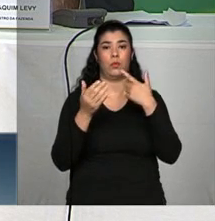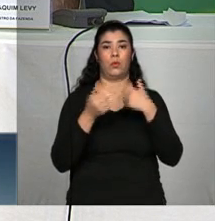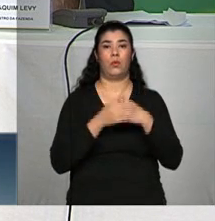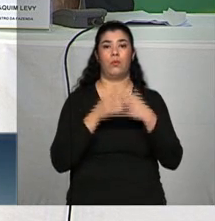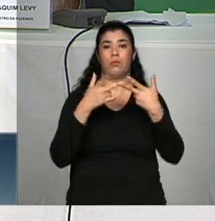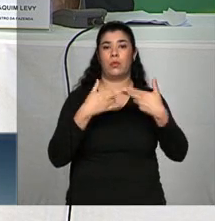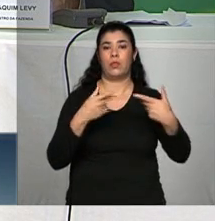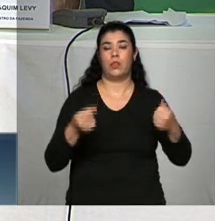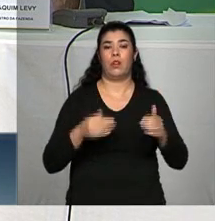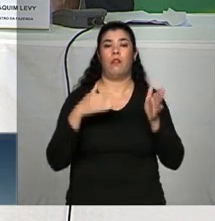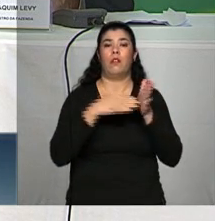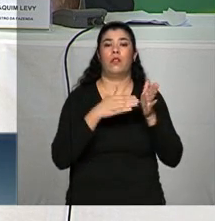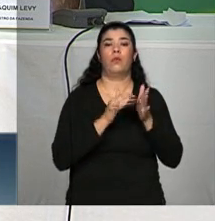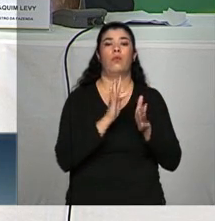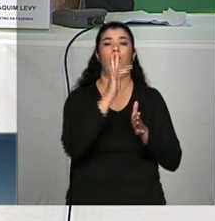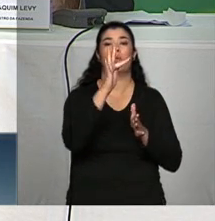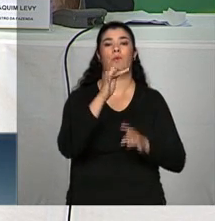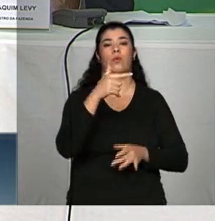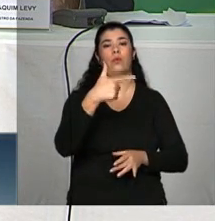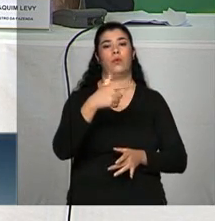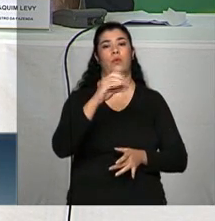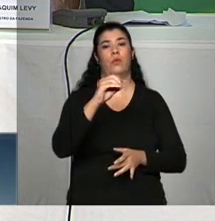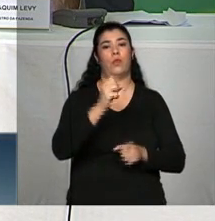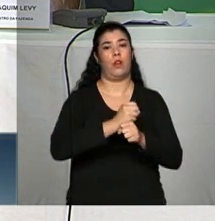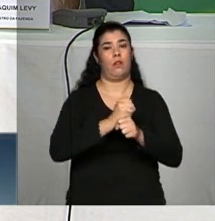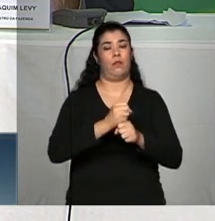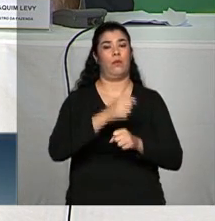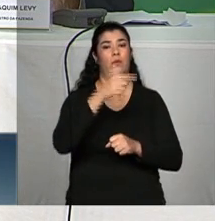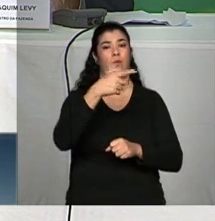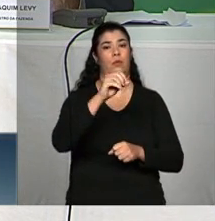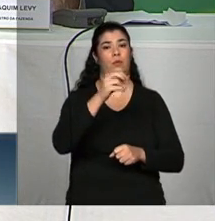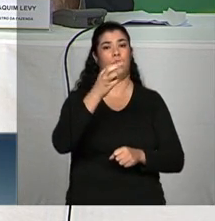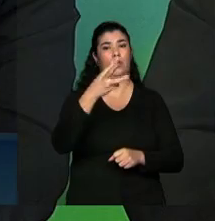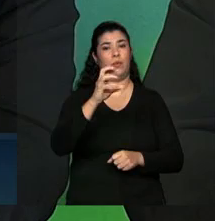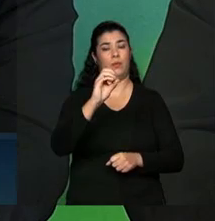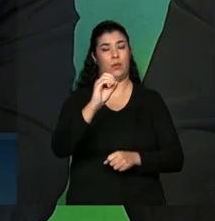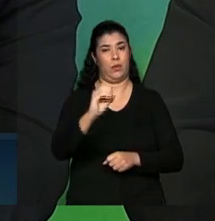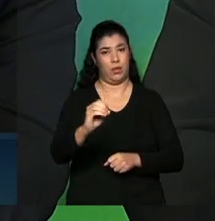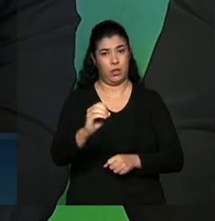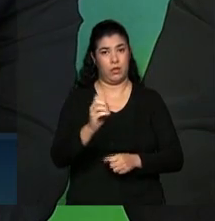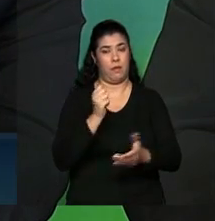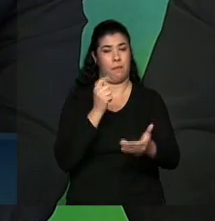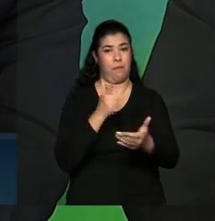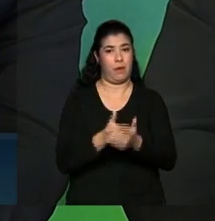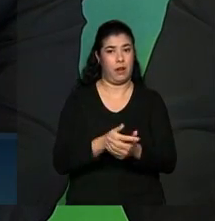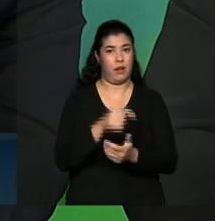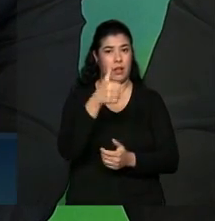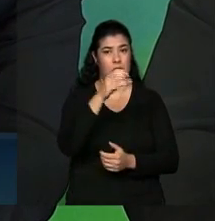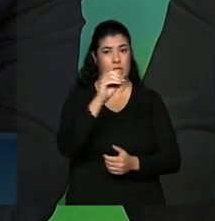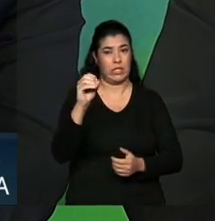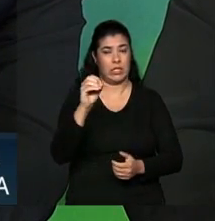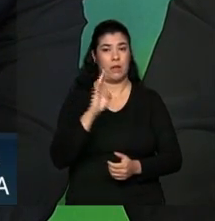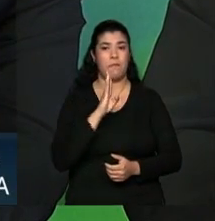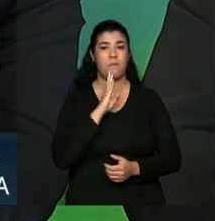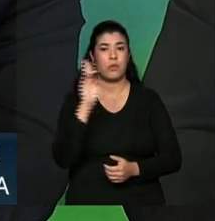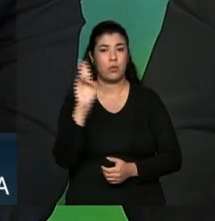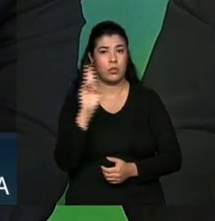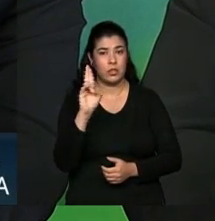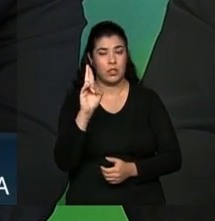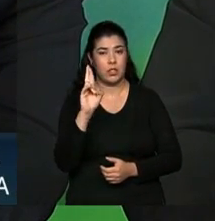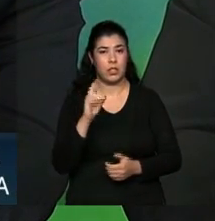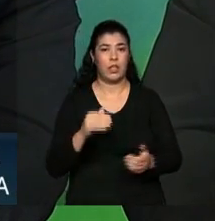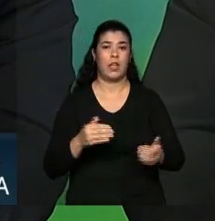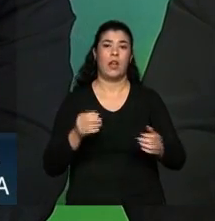aquela regra gastaria um pouco mais de 100 bilhões de reais. Hoje economiza 50 bilhões, não gasta mais